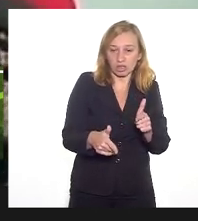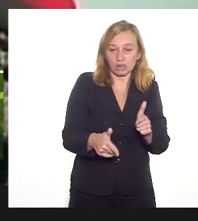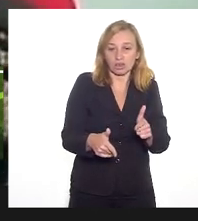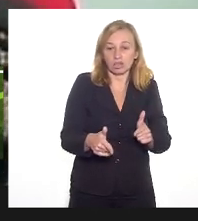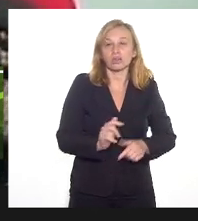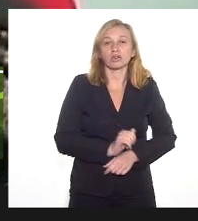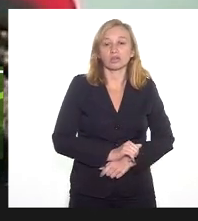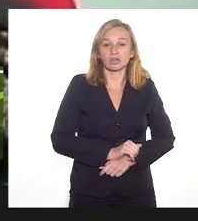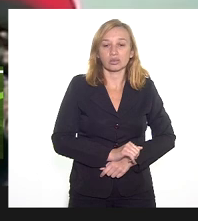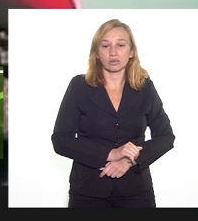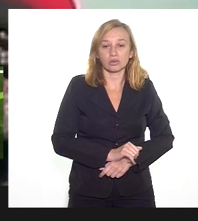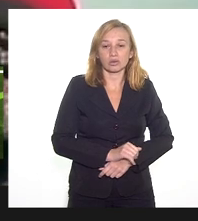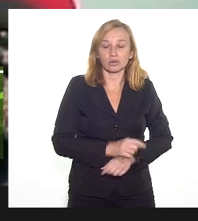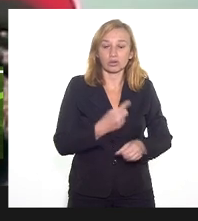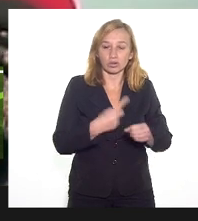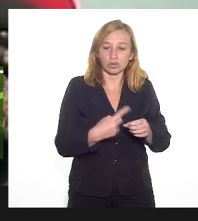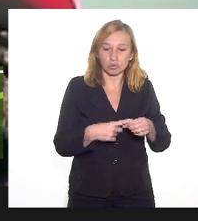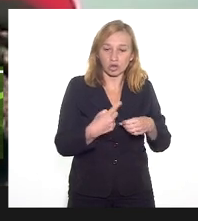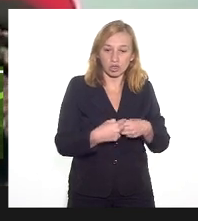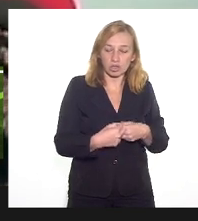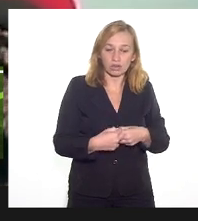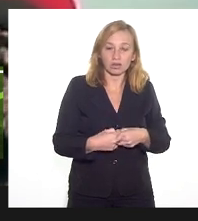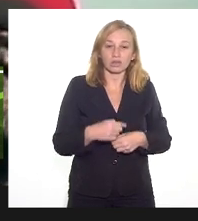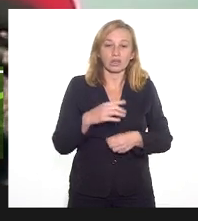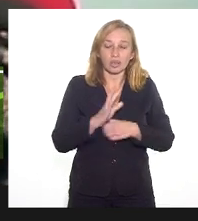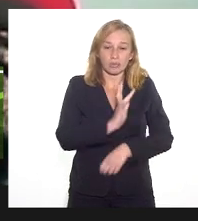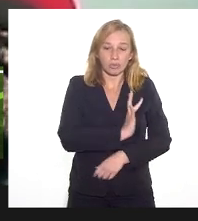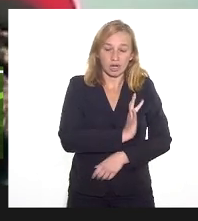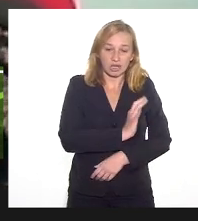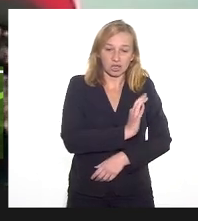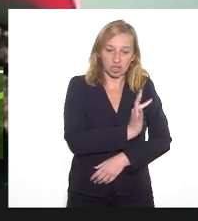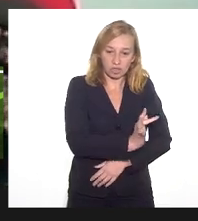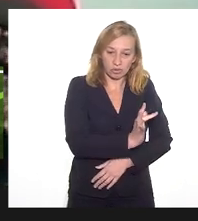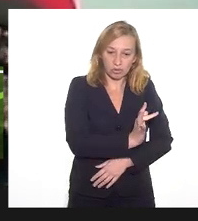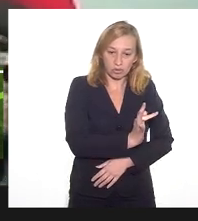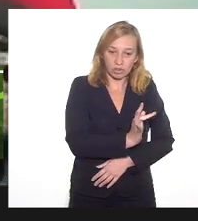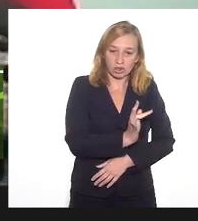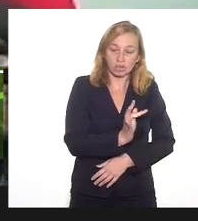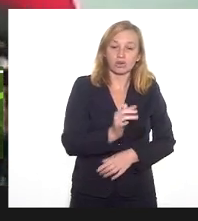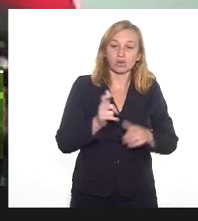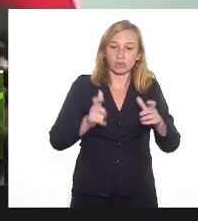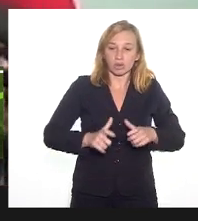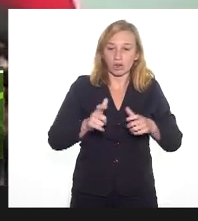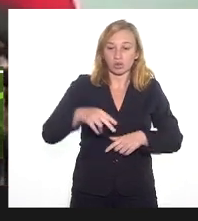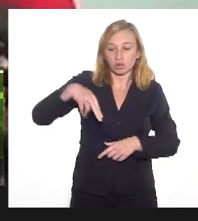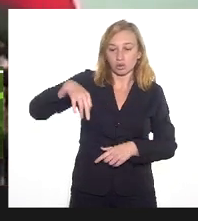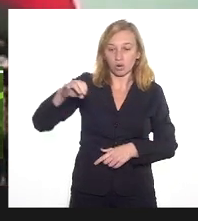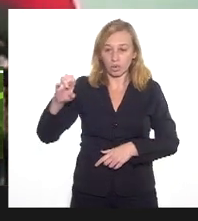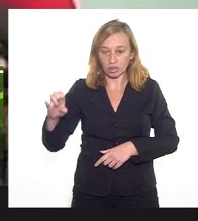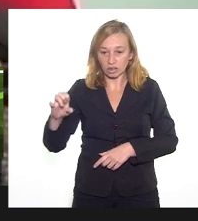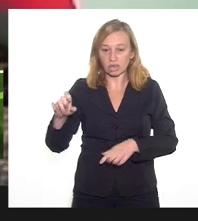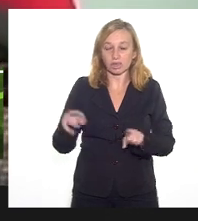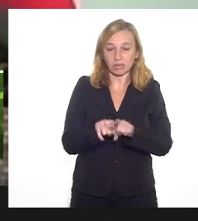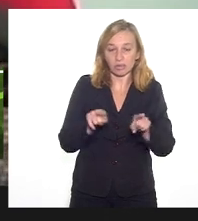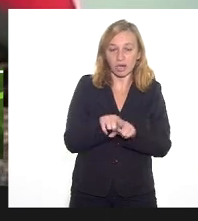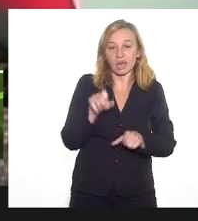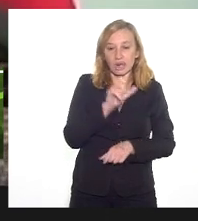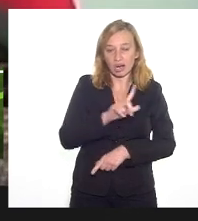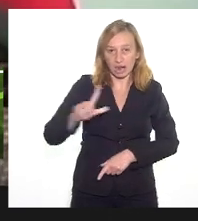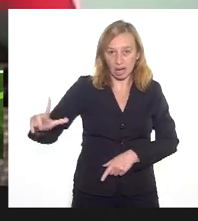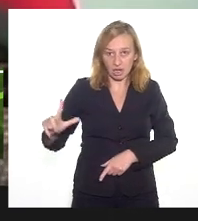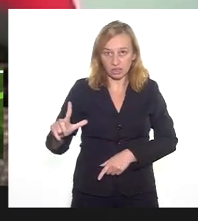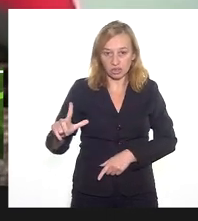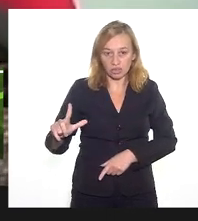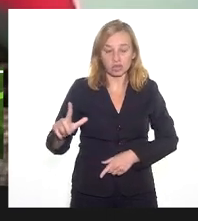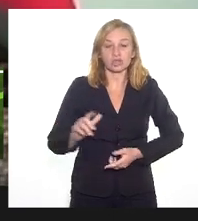residem na Baixada Fluminense, na região Norte e na região Leste. Então, feitas essas